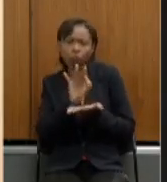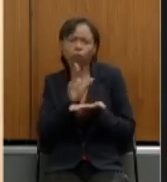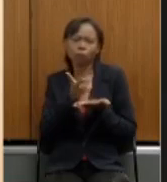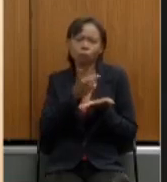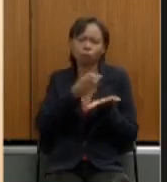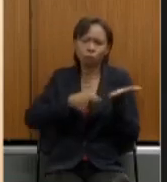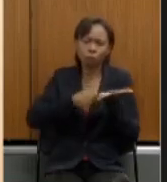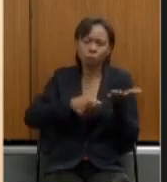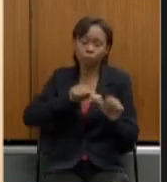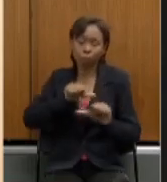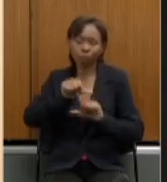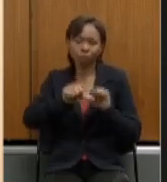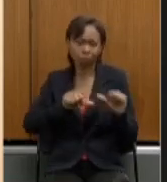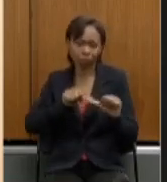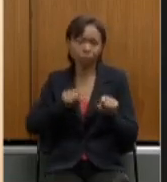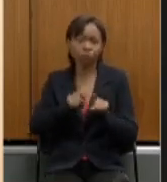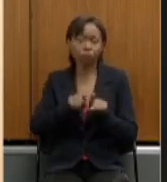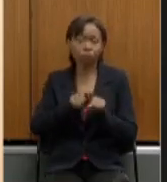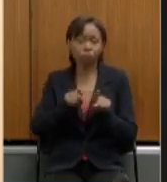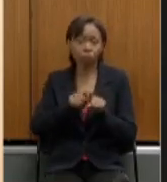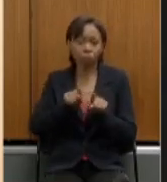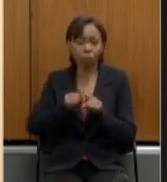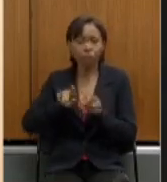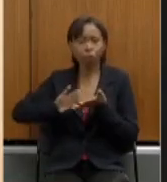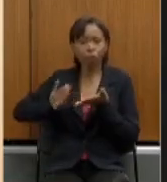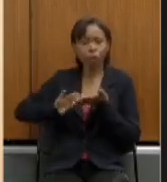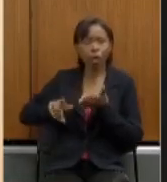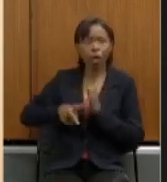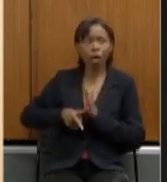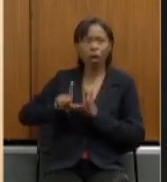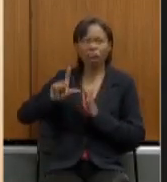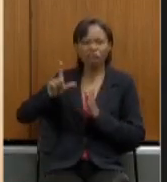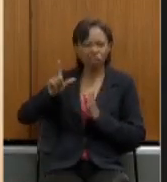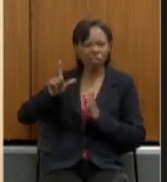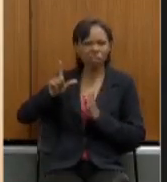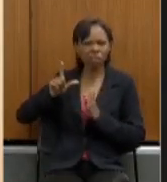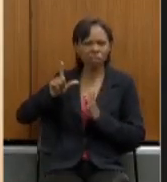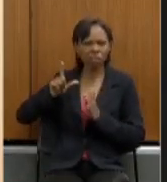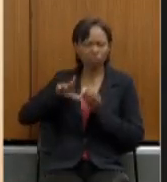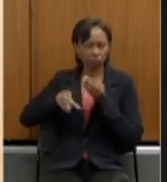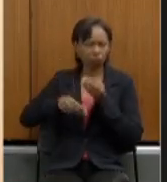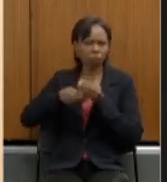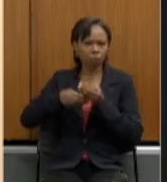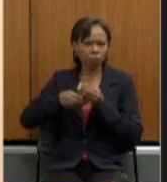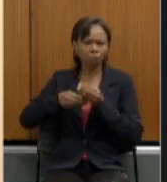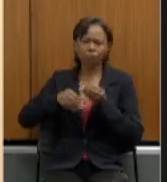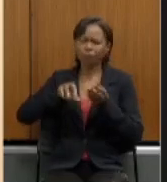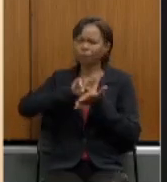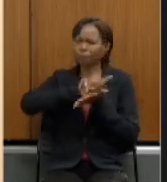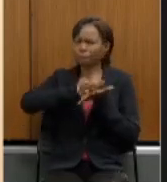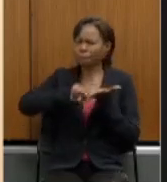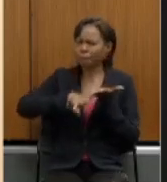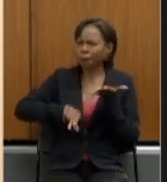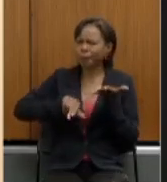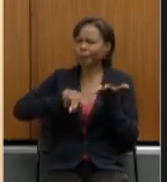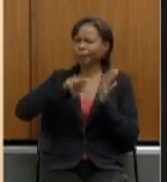às revogações das emendas anteriores e aí diversas regras de transição que havia